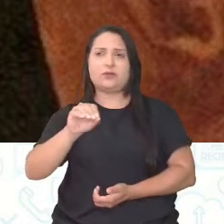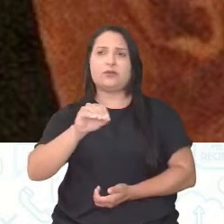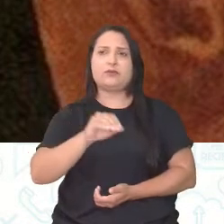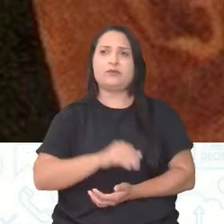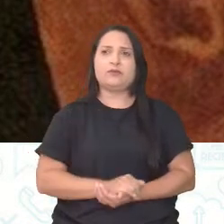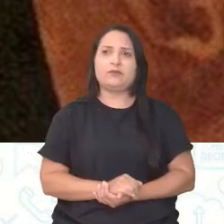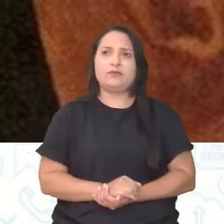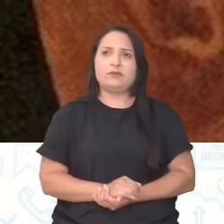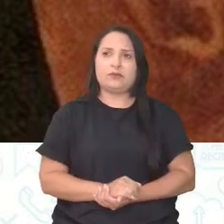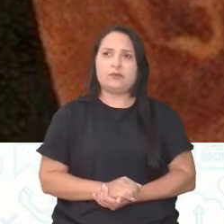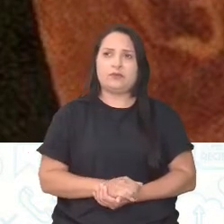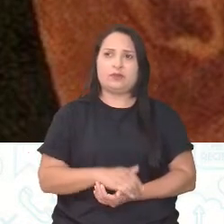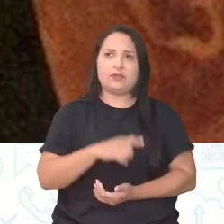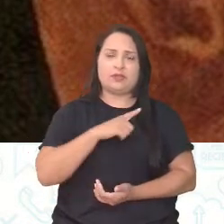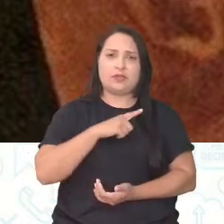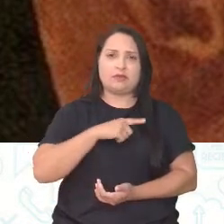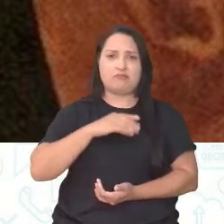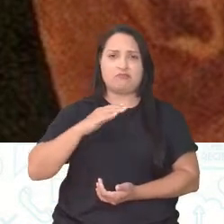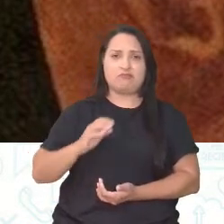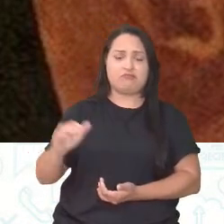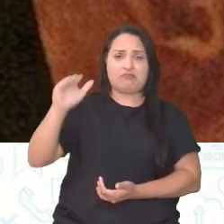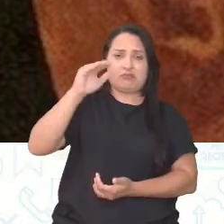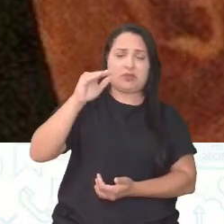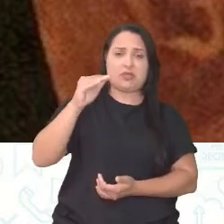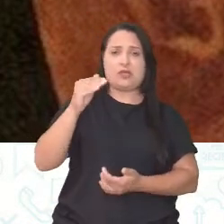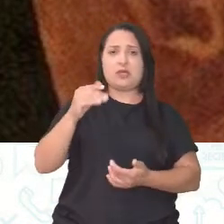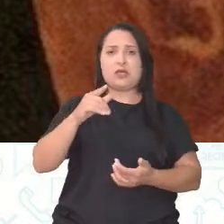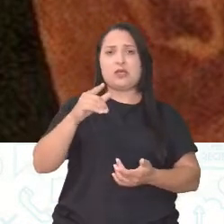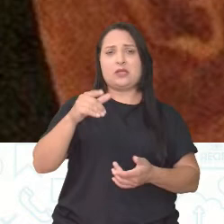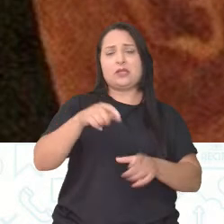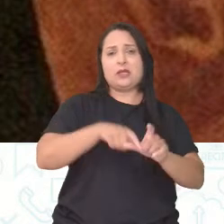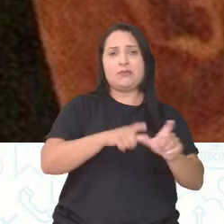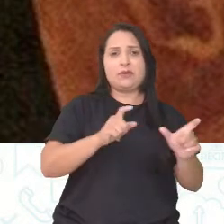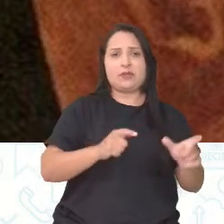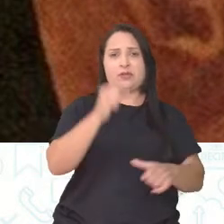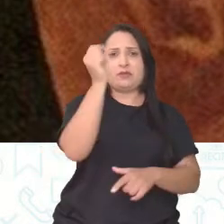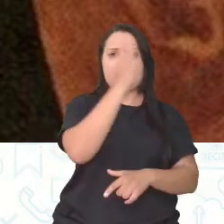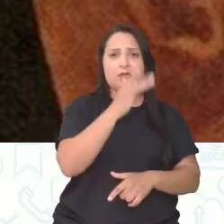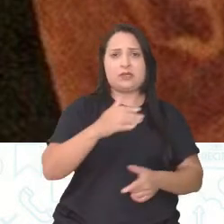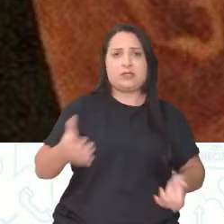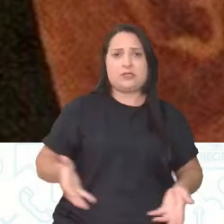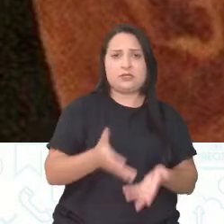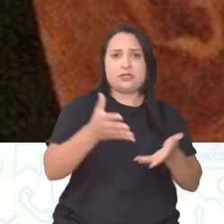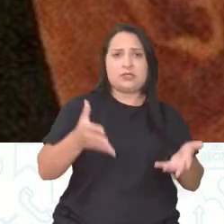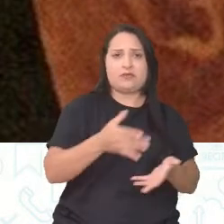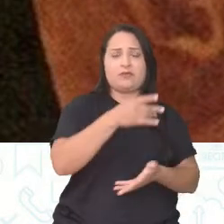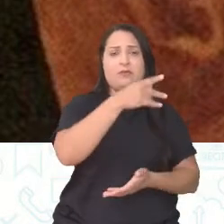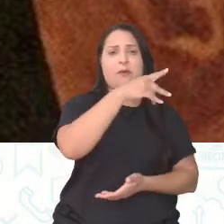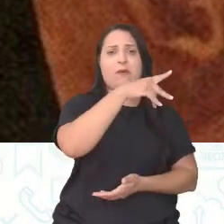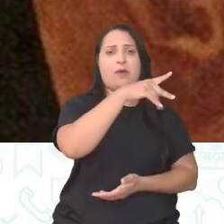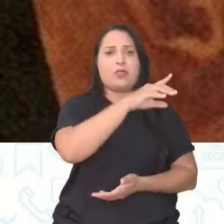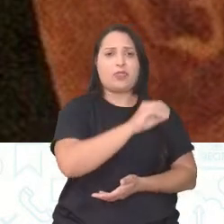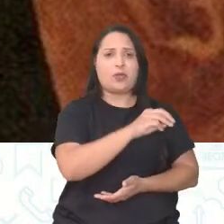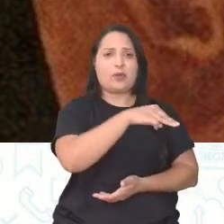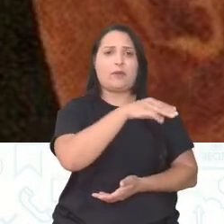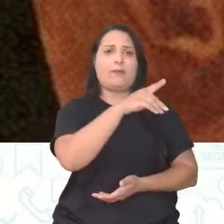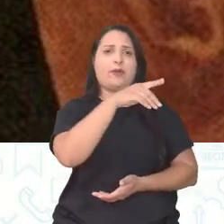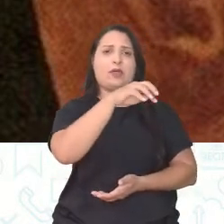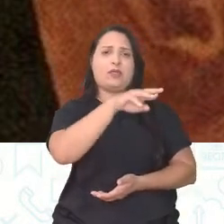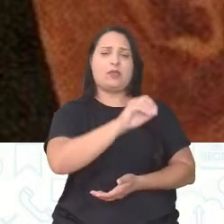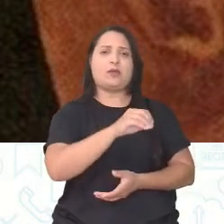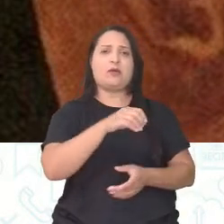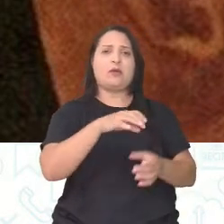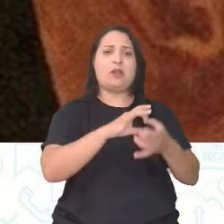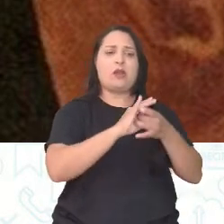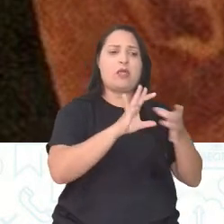Patriarca da Independência do Brasil, né? Foi ele que incentivou ali, Dom Pedro, a Independência do Brasil. E foi um dos